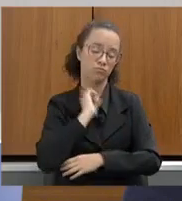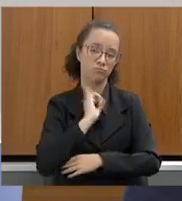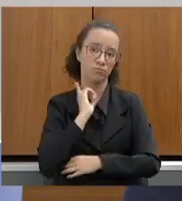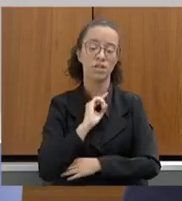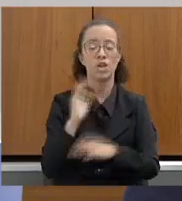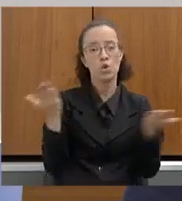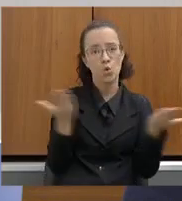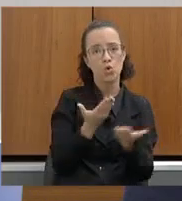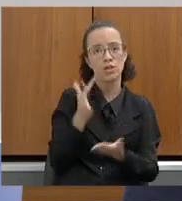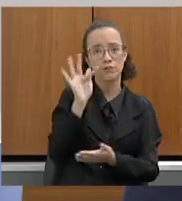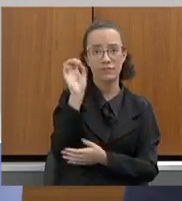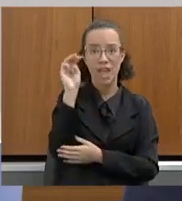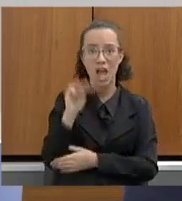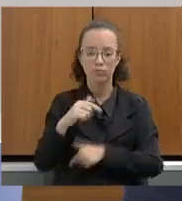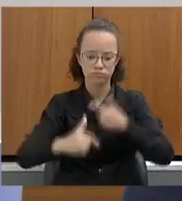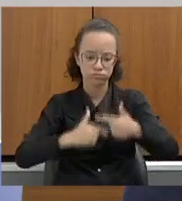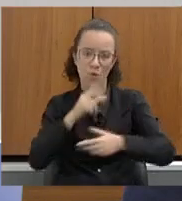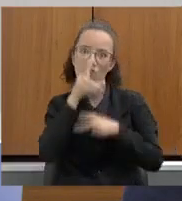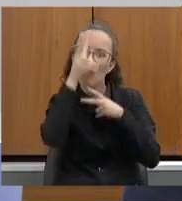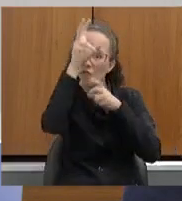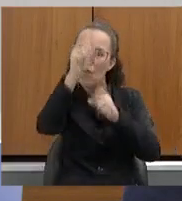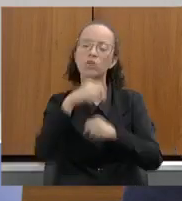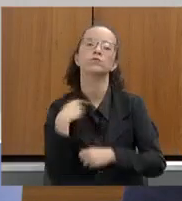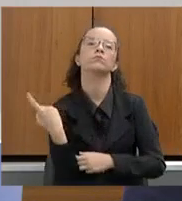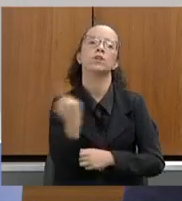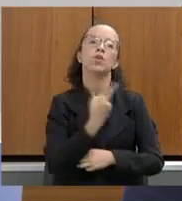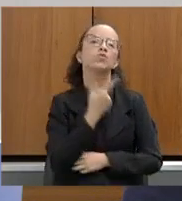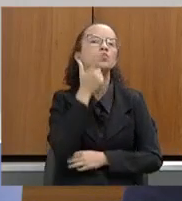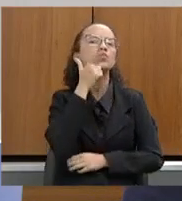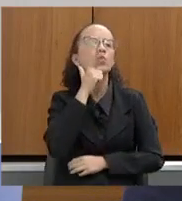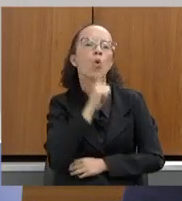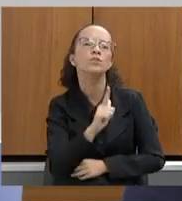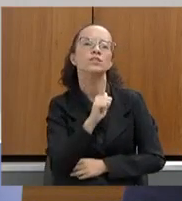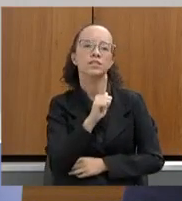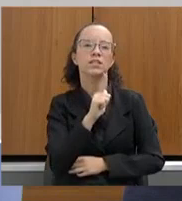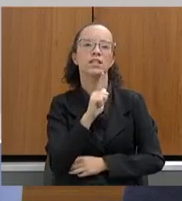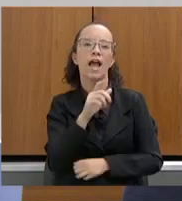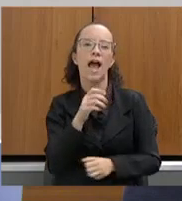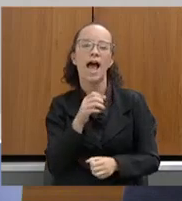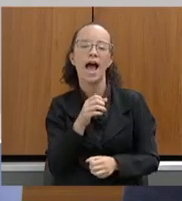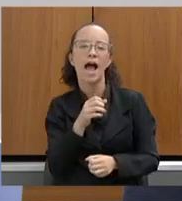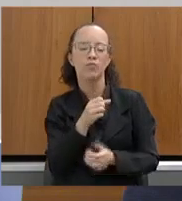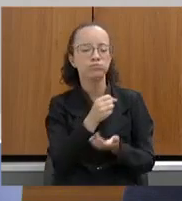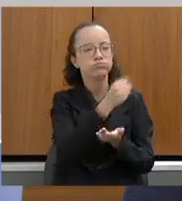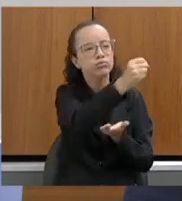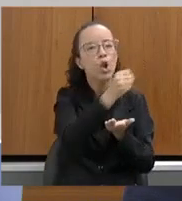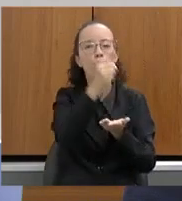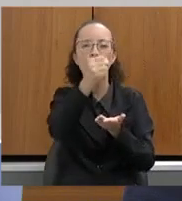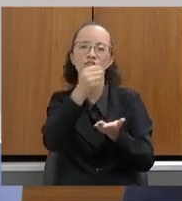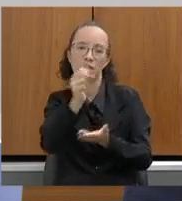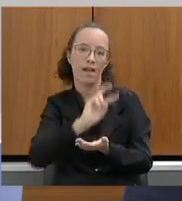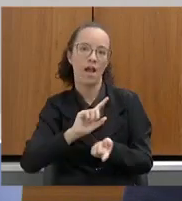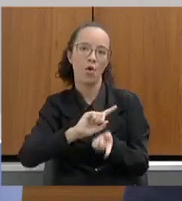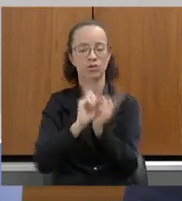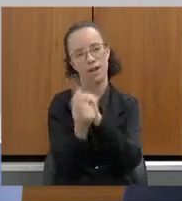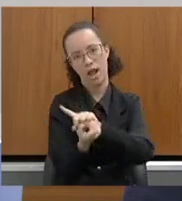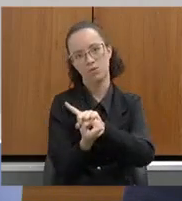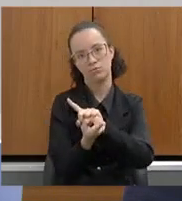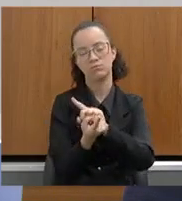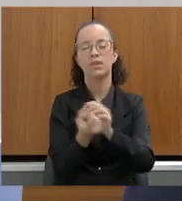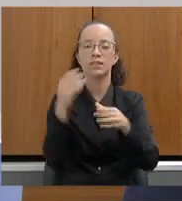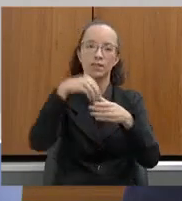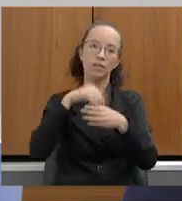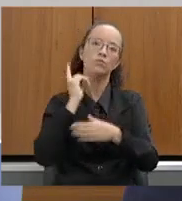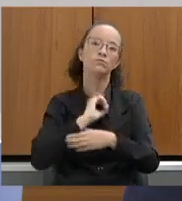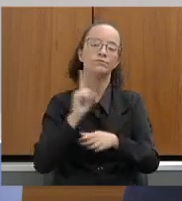FEAM está com trabalho forte para que nós implementemos a logística reversa também no Estado de Minas Gerais, aprimorando ainda mais a